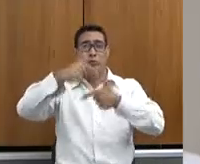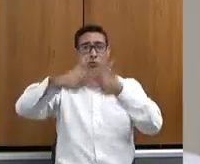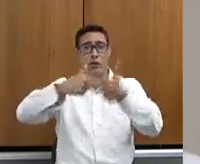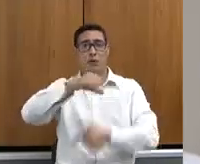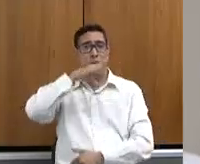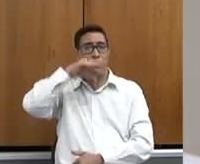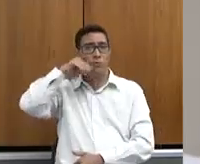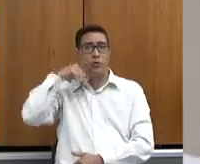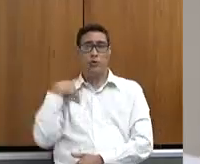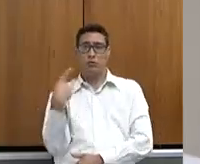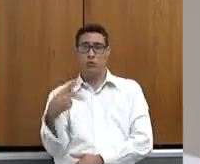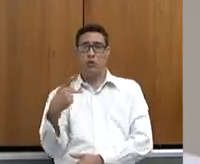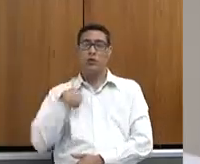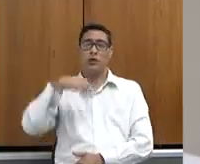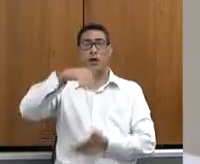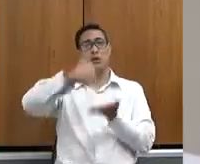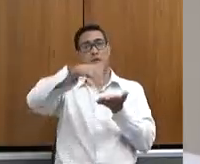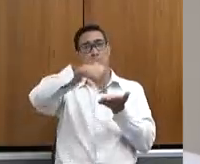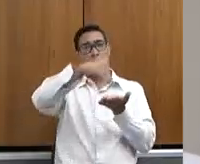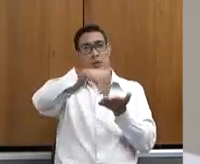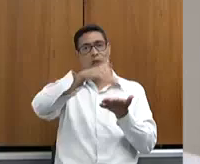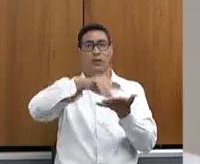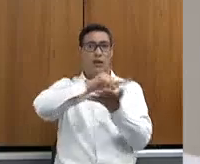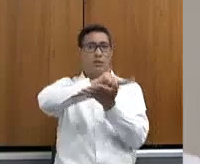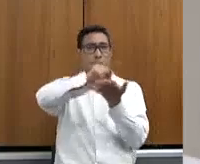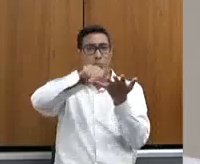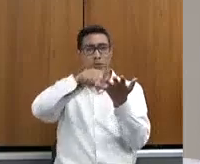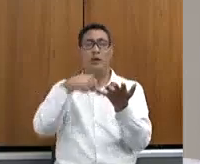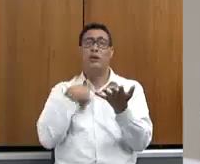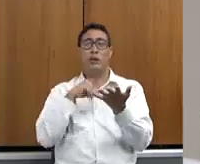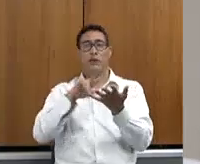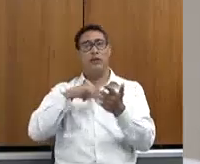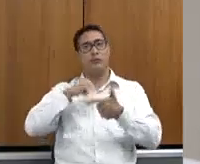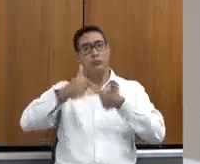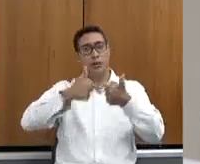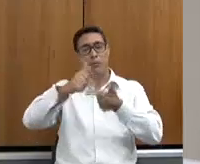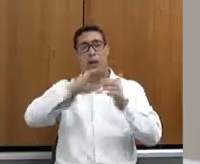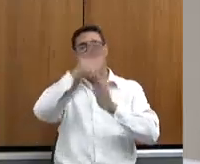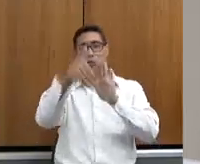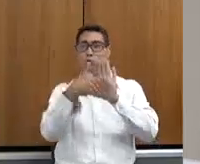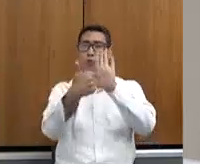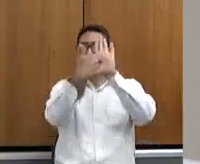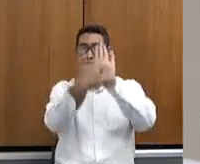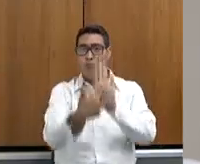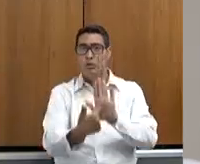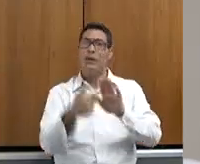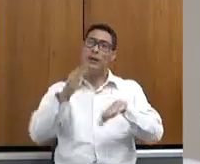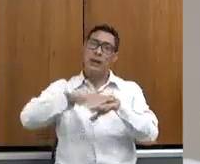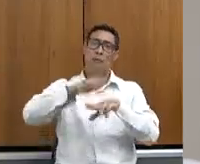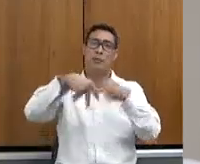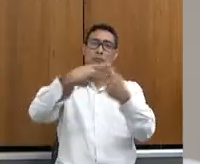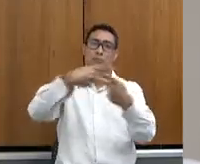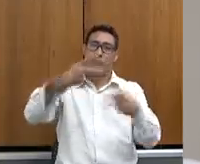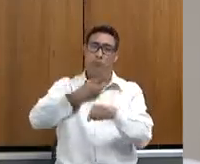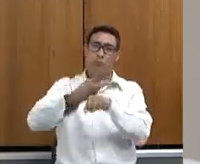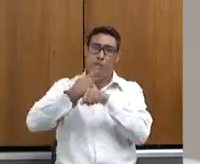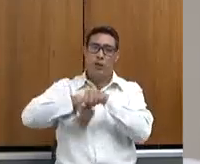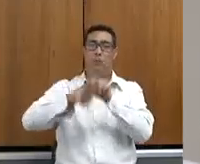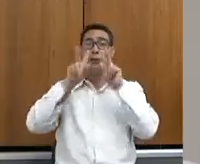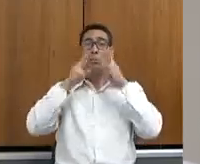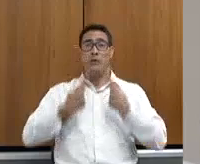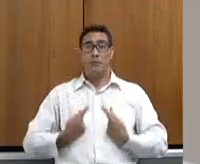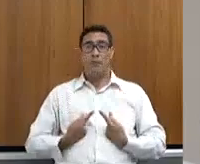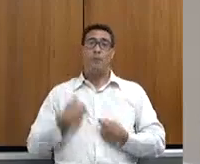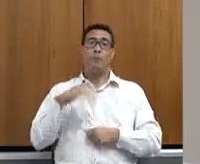secretaria e da EMATER, da IPAMIG, que é assim que a gente vai melhorar todos os indicadores, termos mais prêmios e maior reconhecimento nacional e